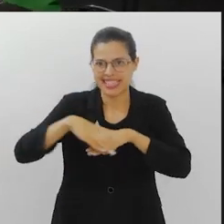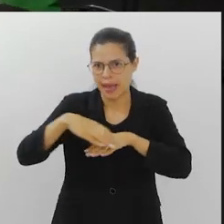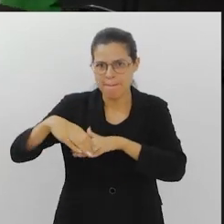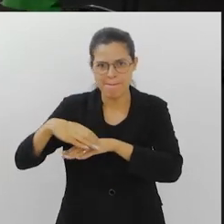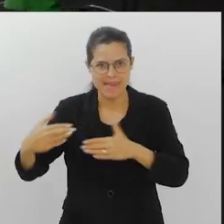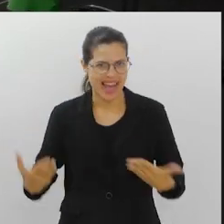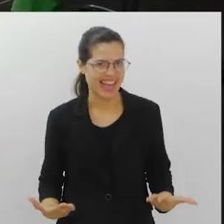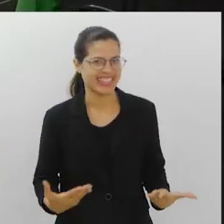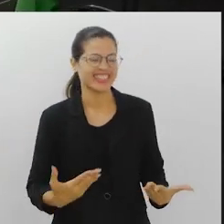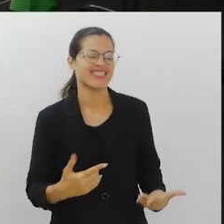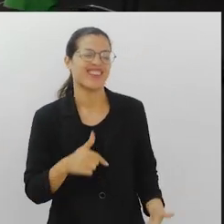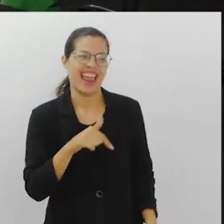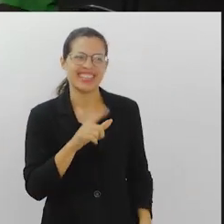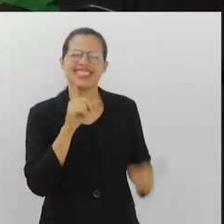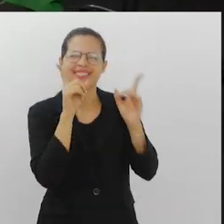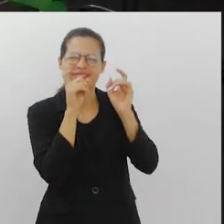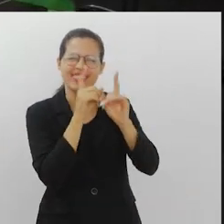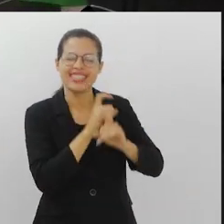é um ponto fraco.